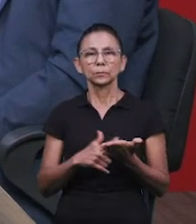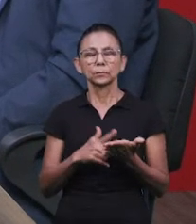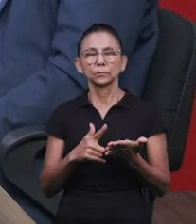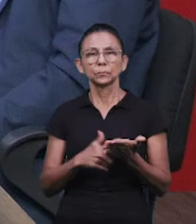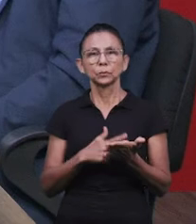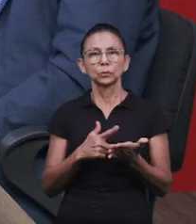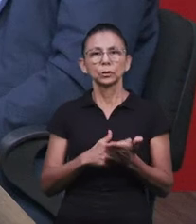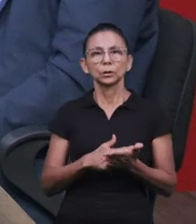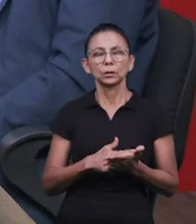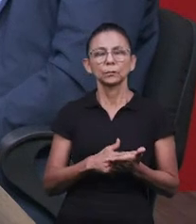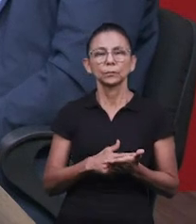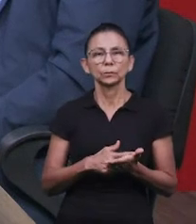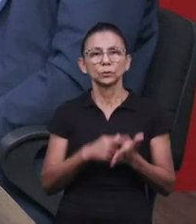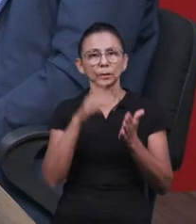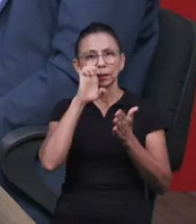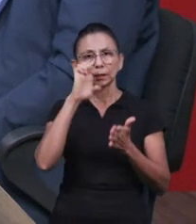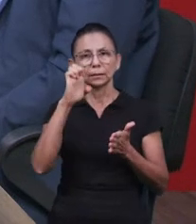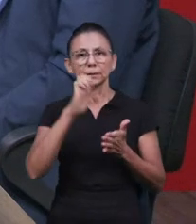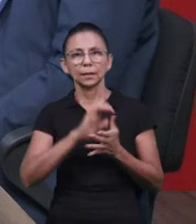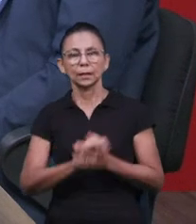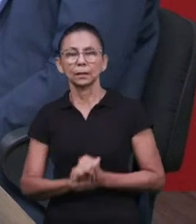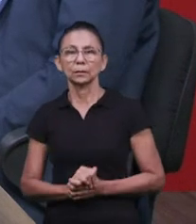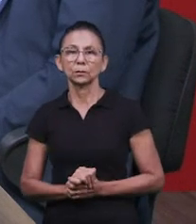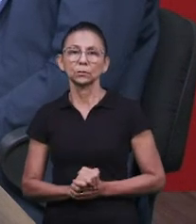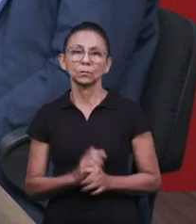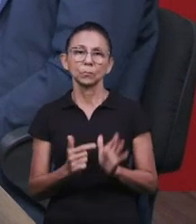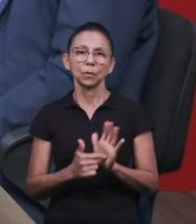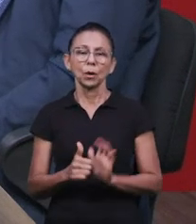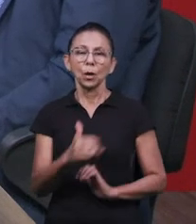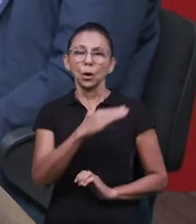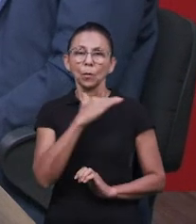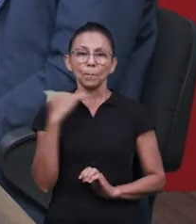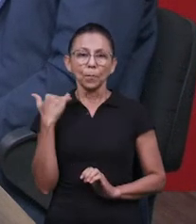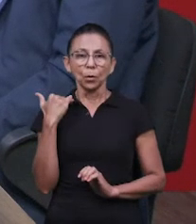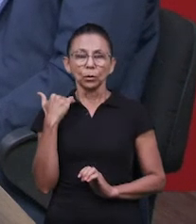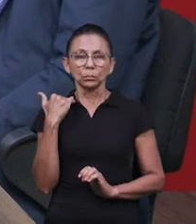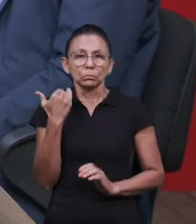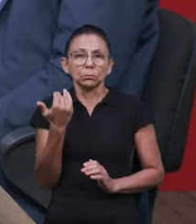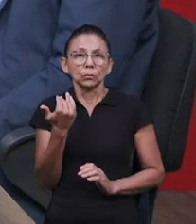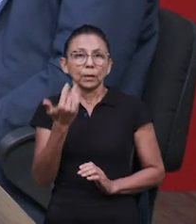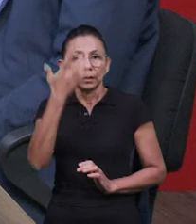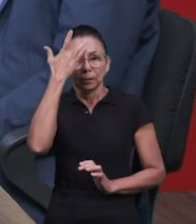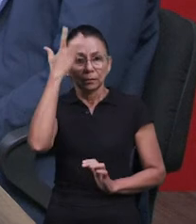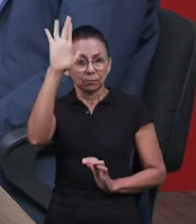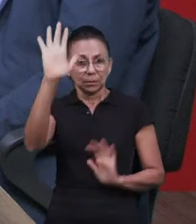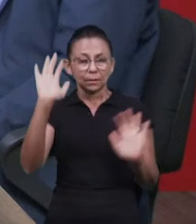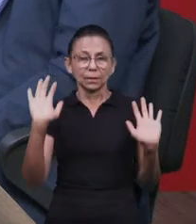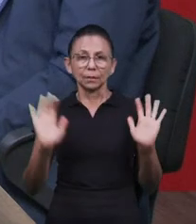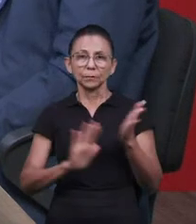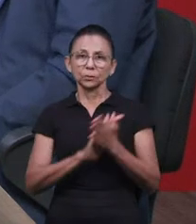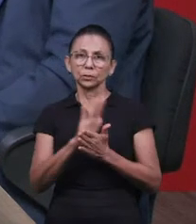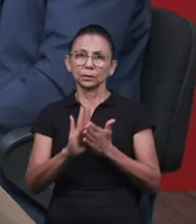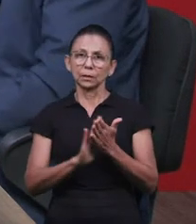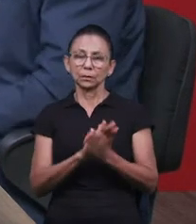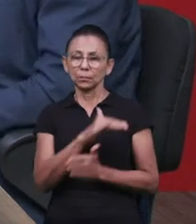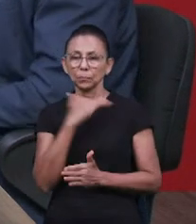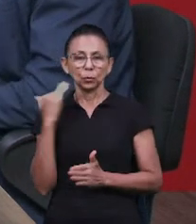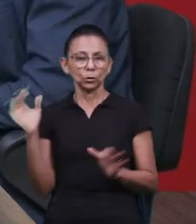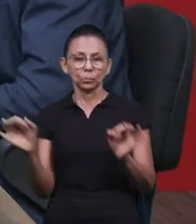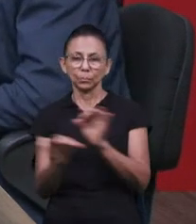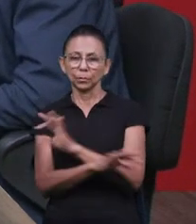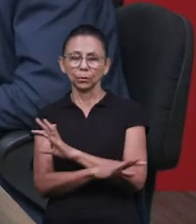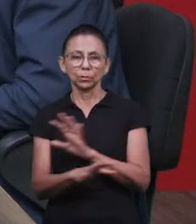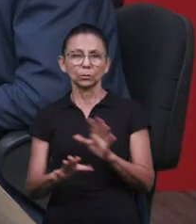Em Eclesiastes 9, 5, Mas os mortos nada sabem. Então, morto não sabe. Morto, atos